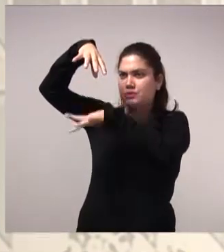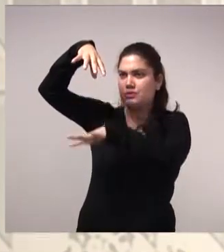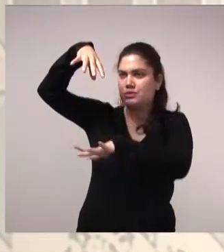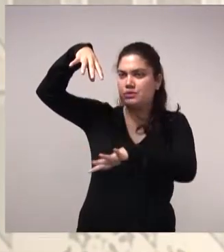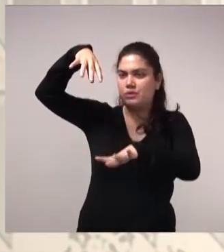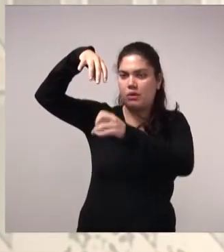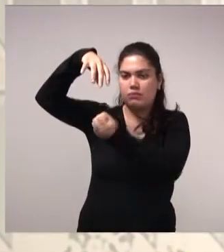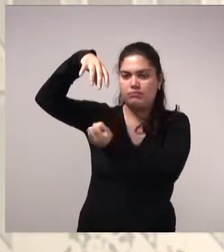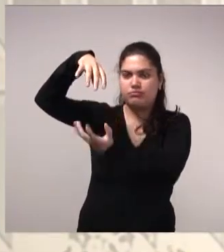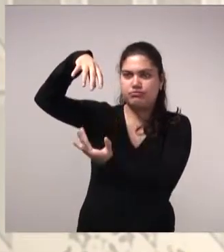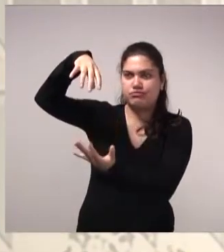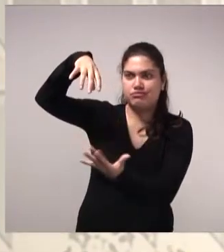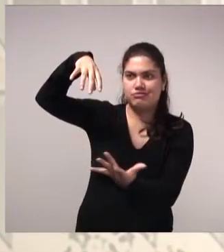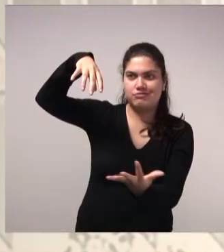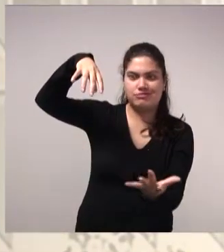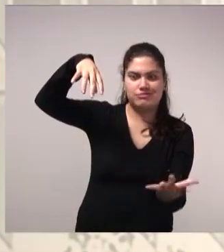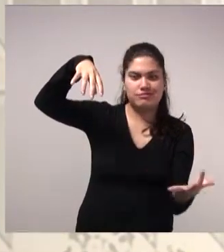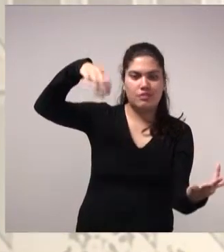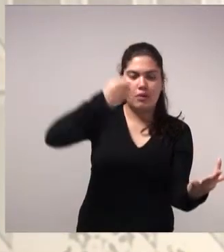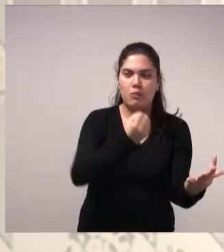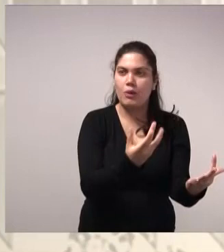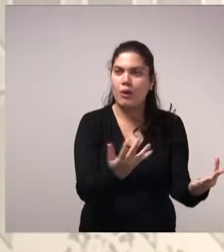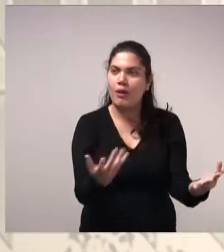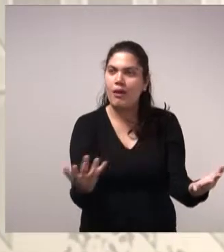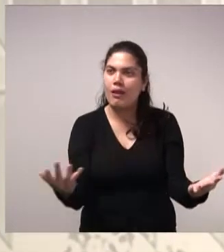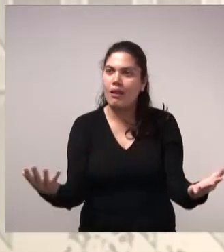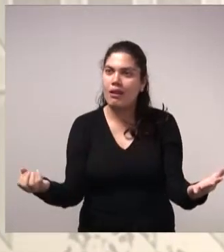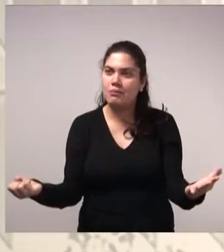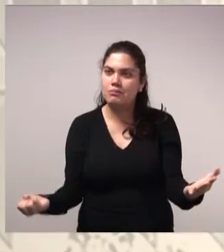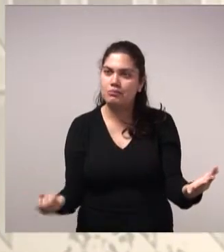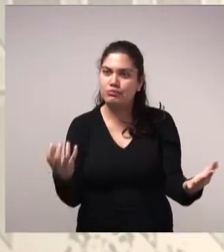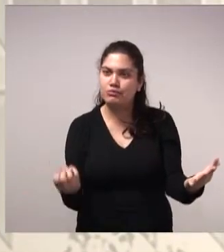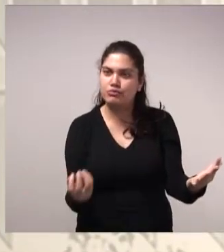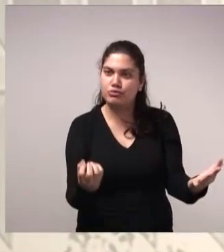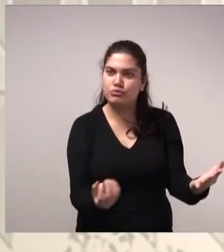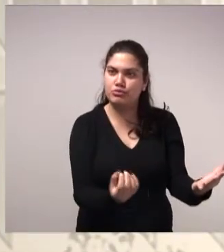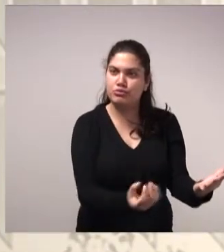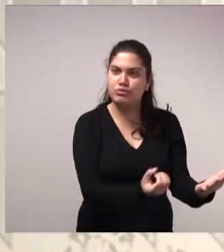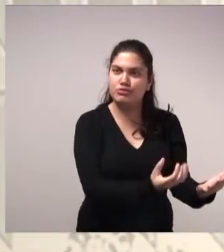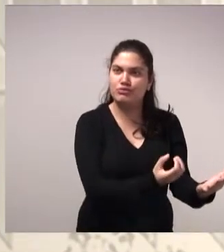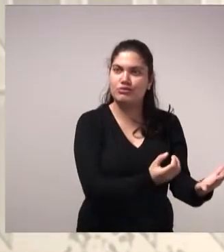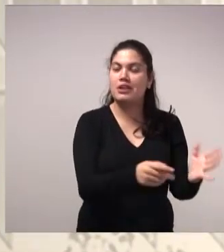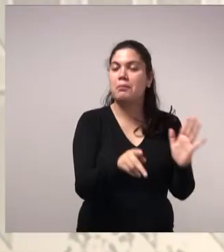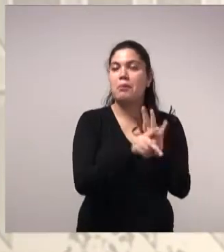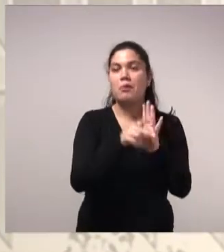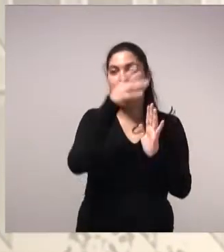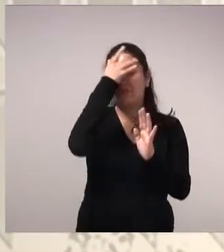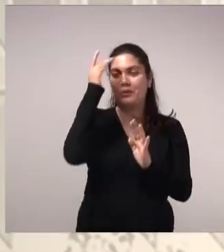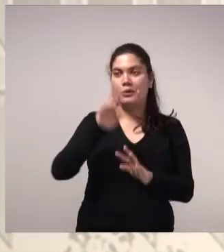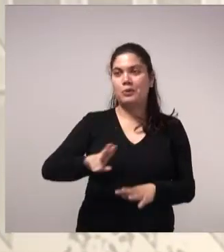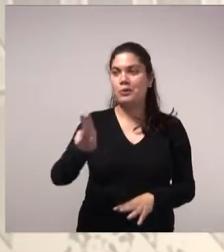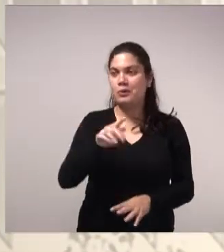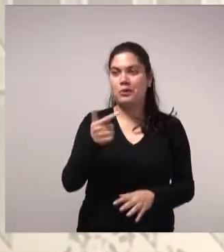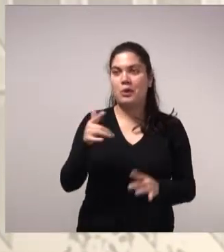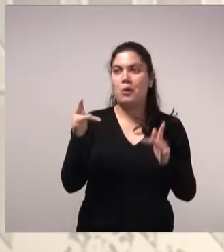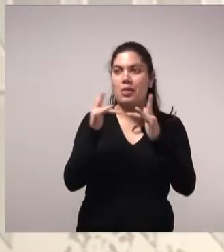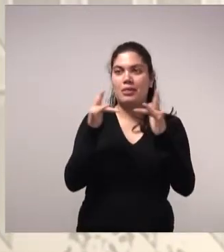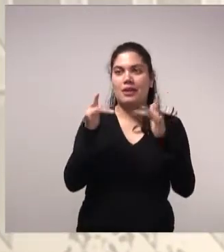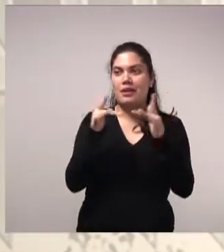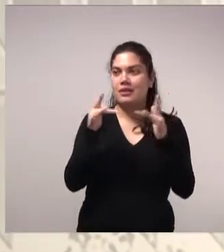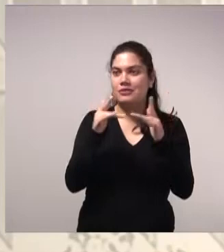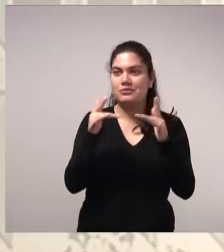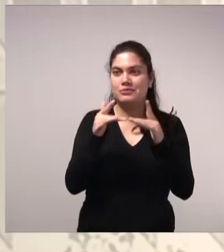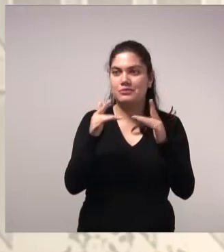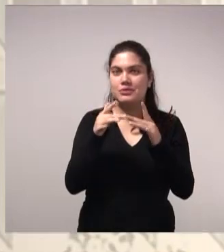pomar, talvez, na zona da raiz da planta. De uma maneira em que o próprio usuário não tenha nenhum contato. E que não haja